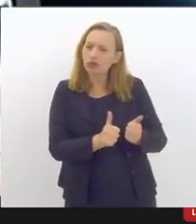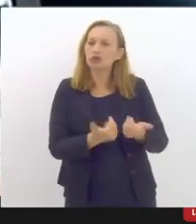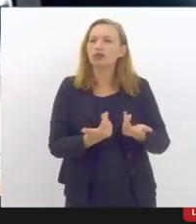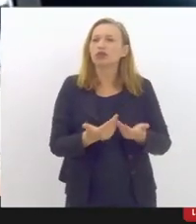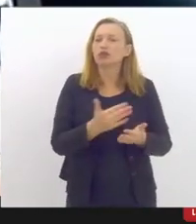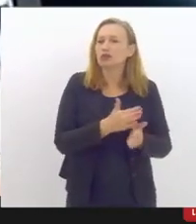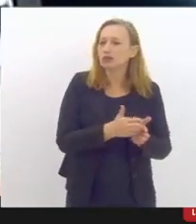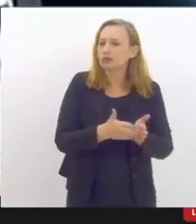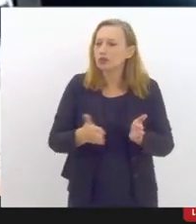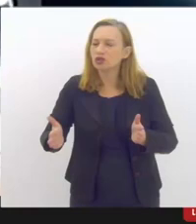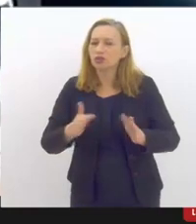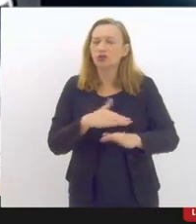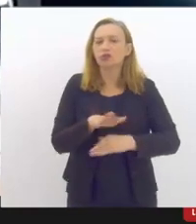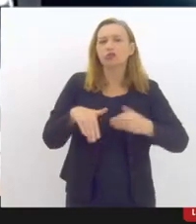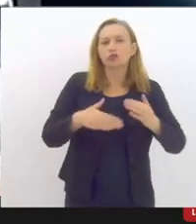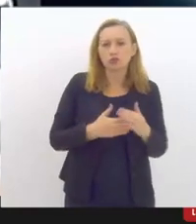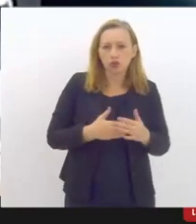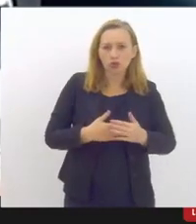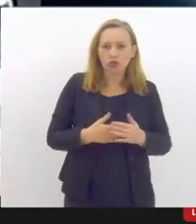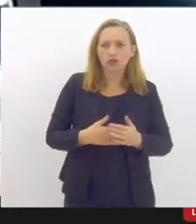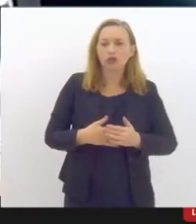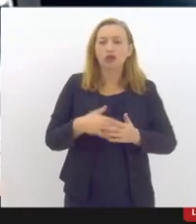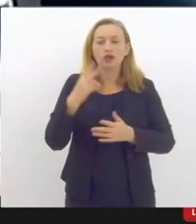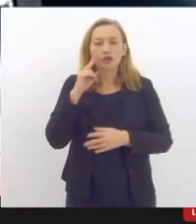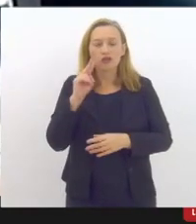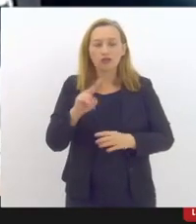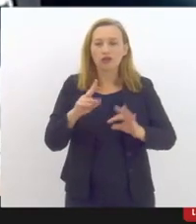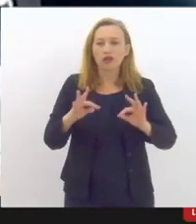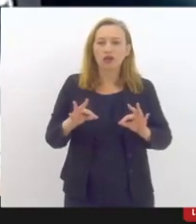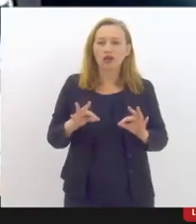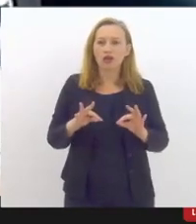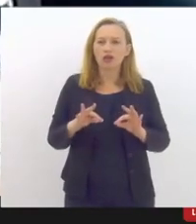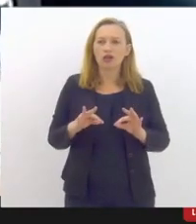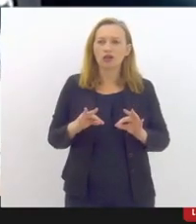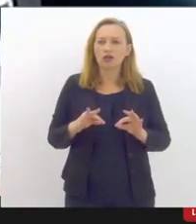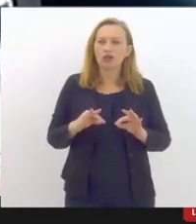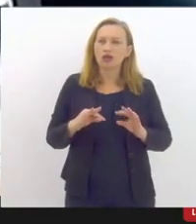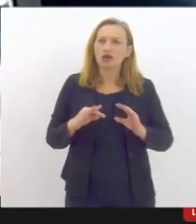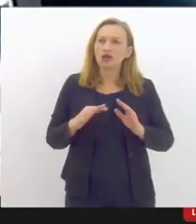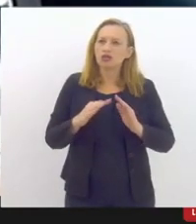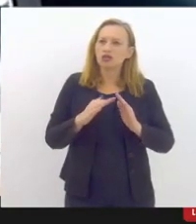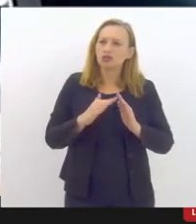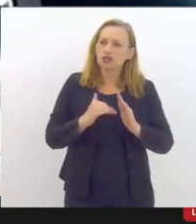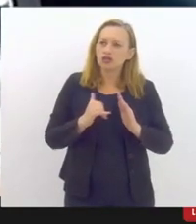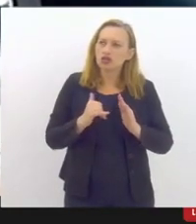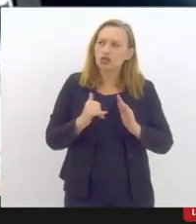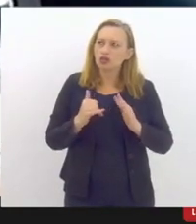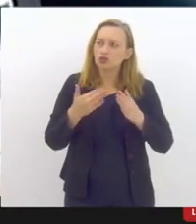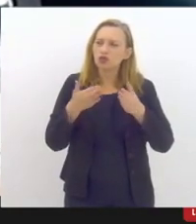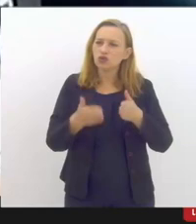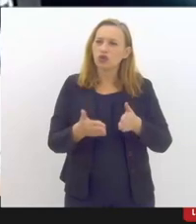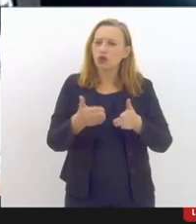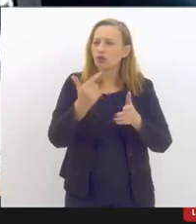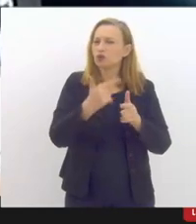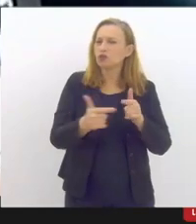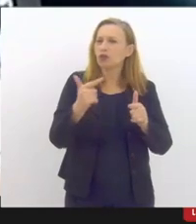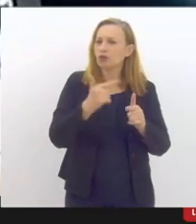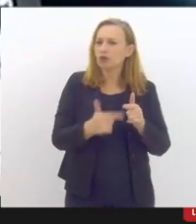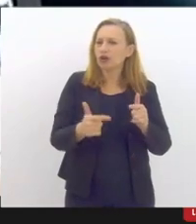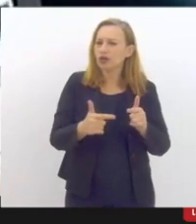como um todo e tentar olhar para isso tirando o centro do problema